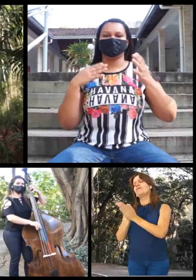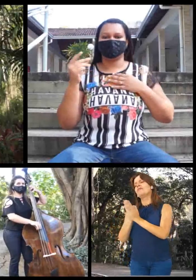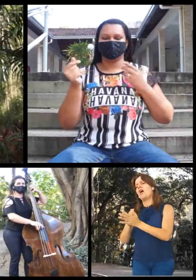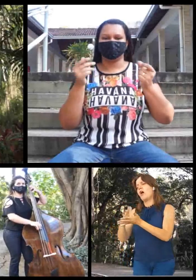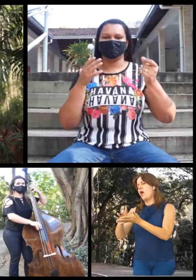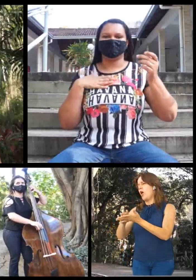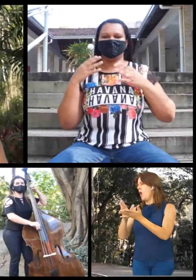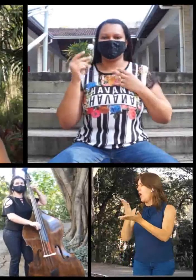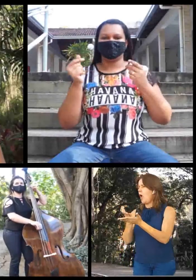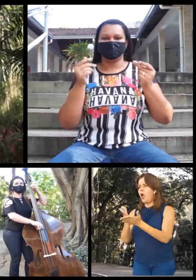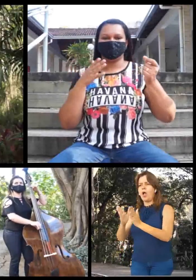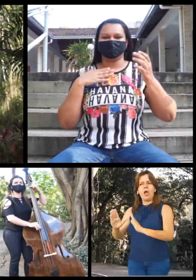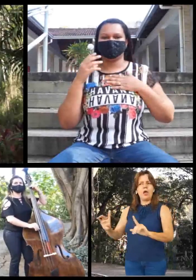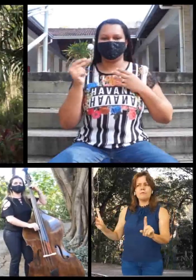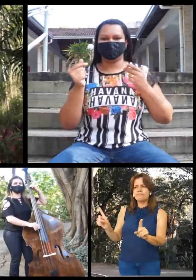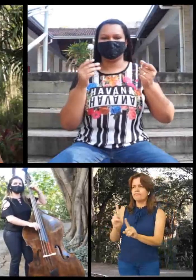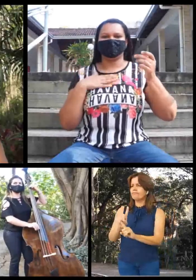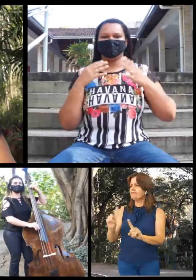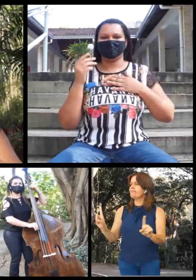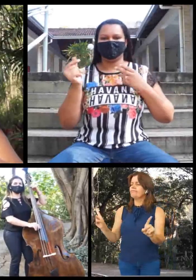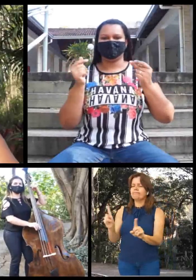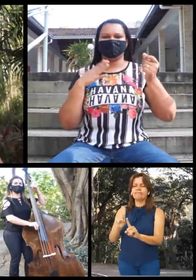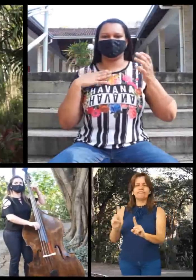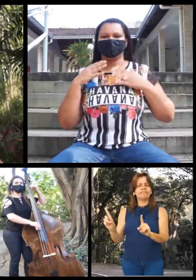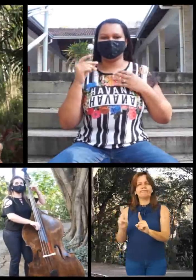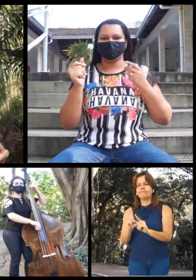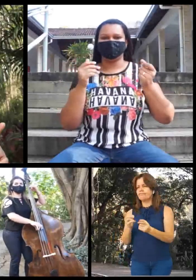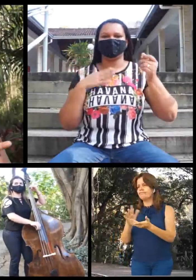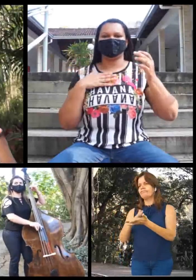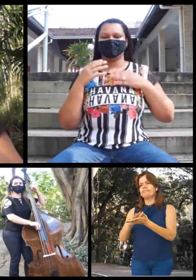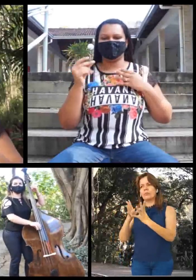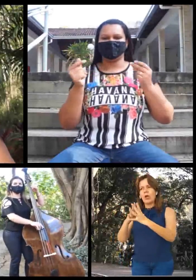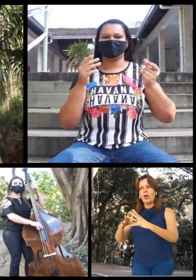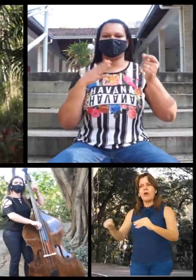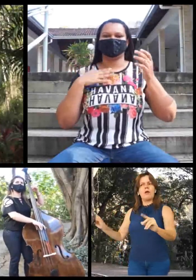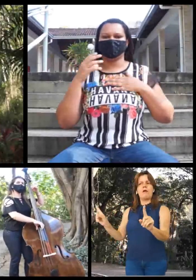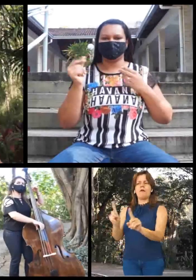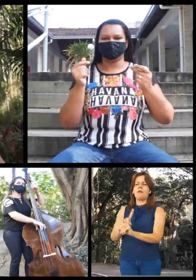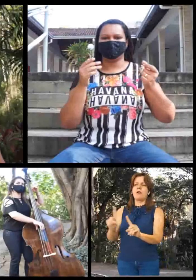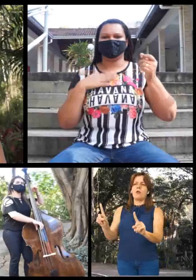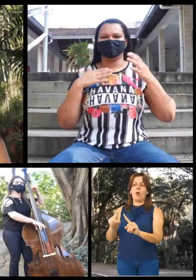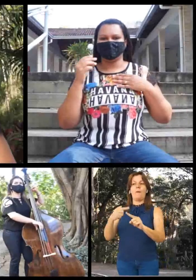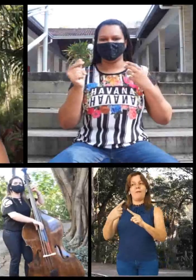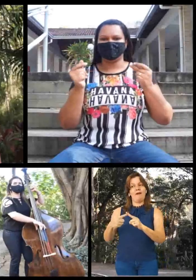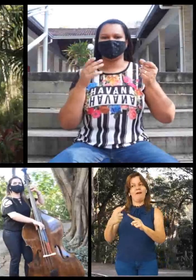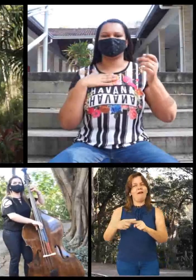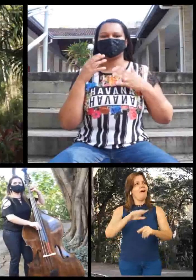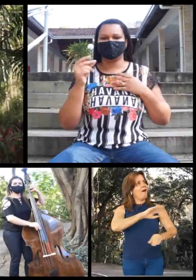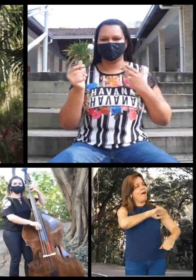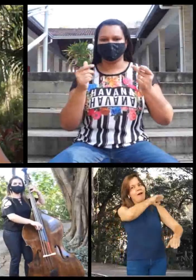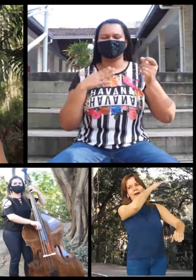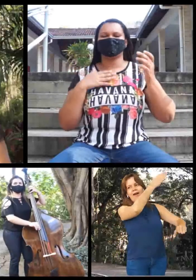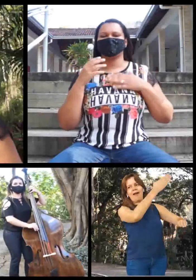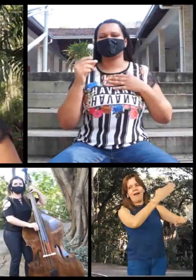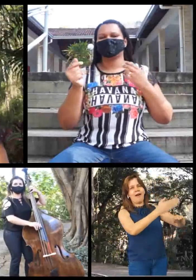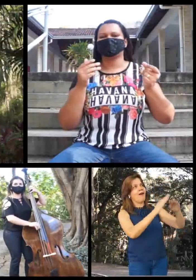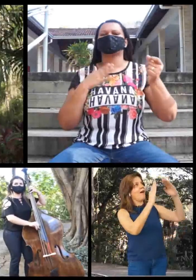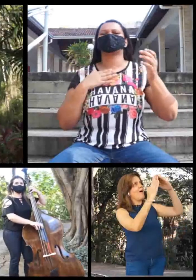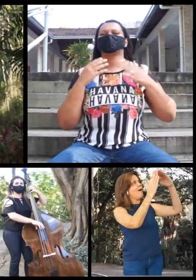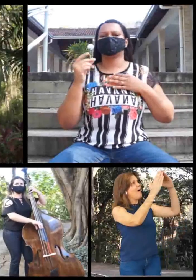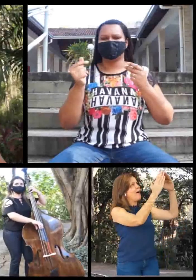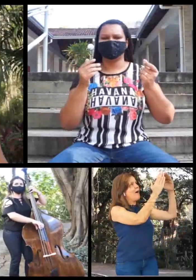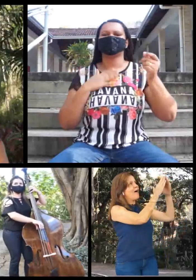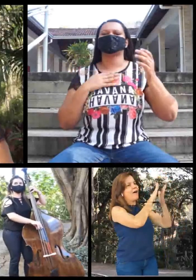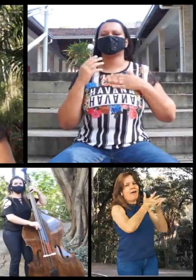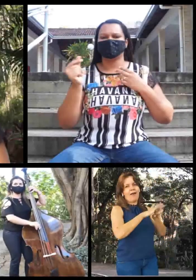deixe o samba morrer Não deixe o samba acabar O morro foi feito de samba